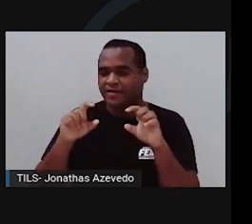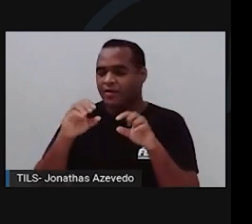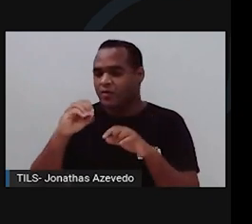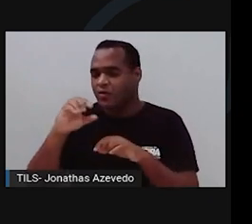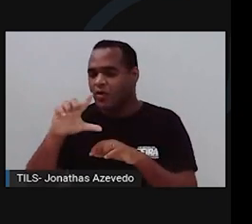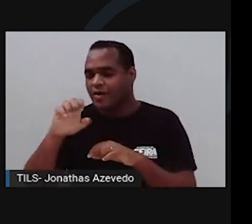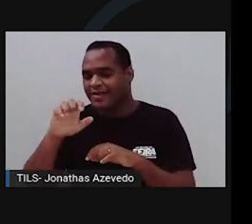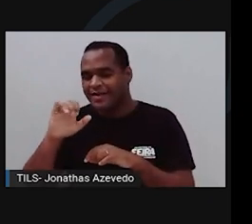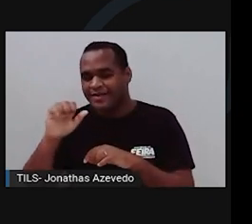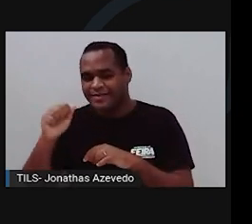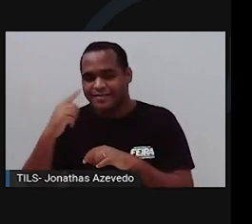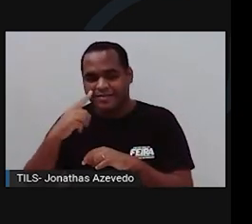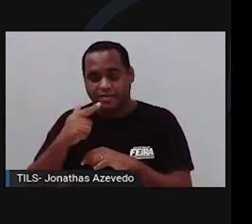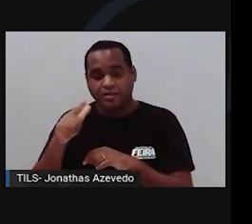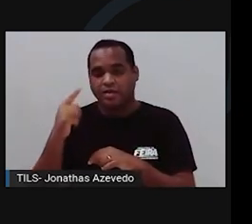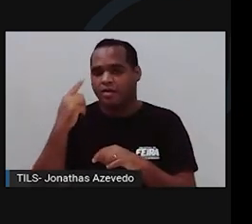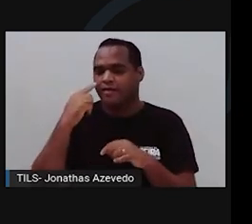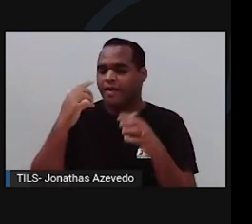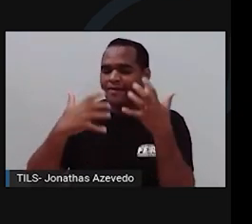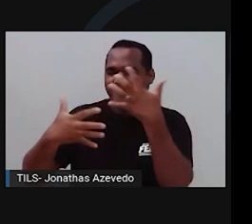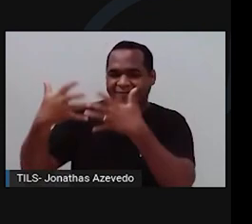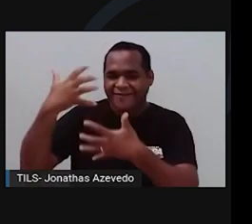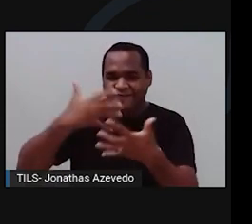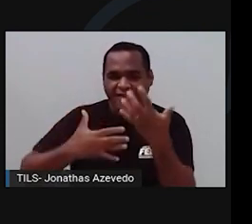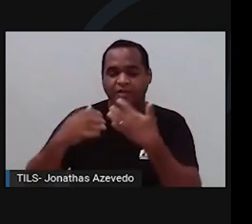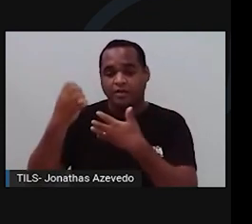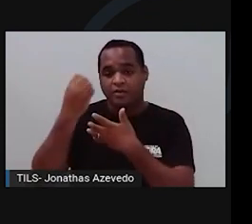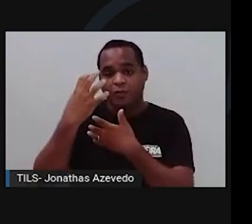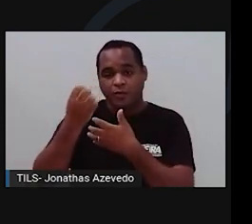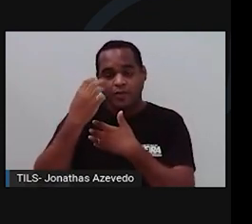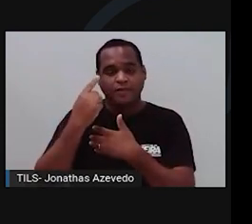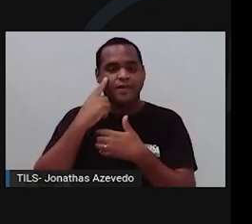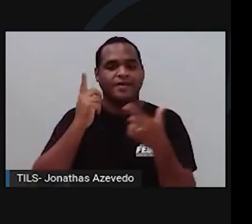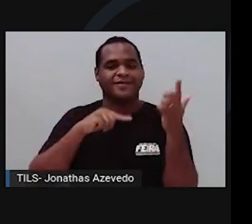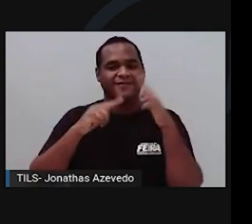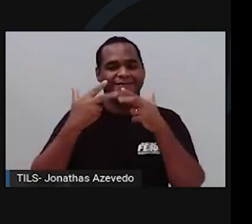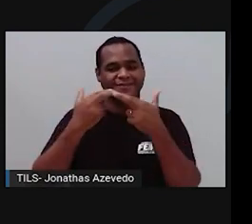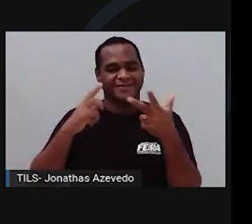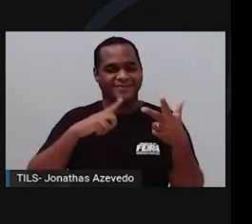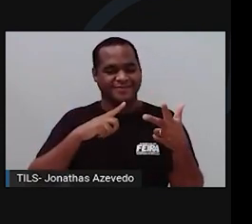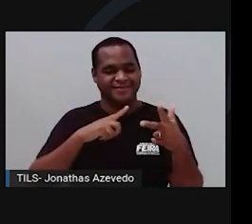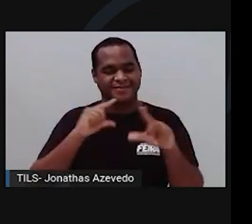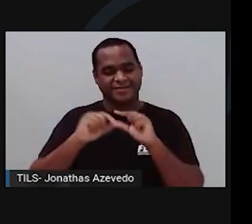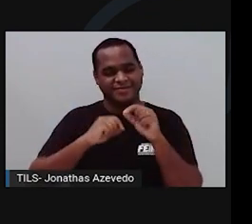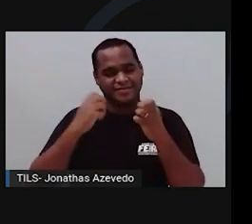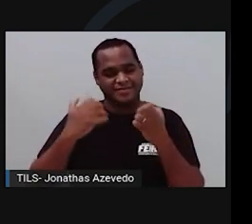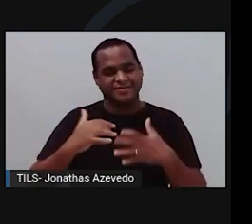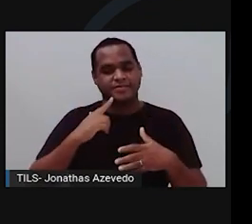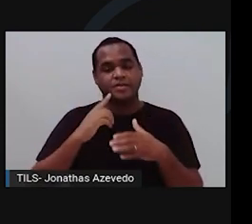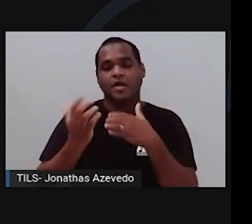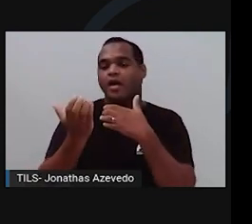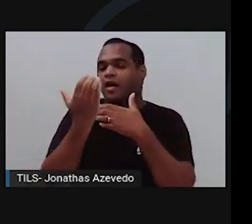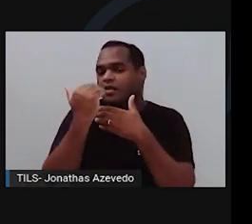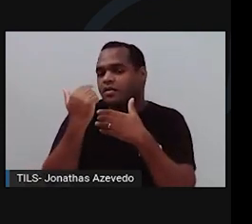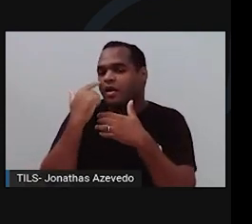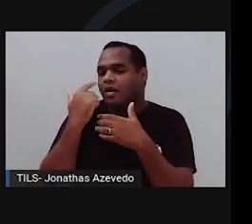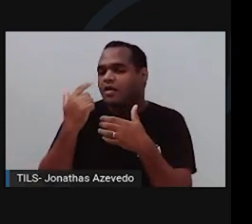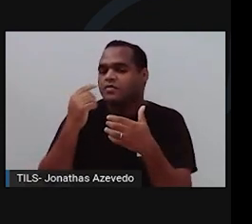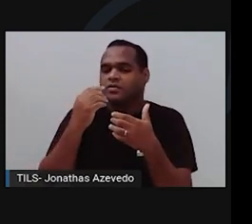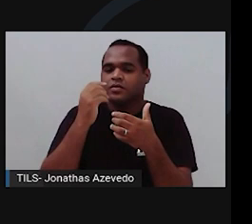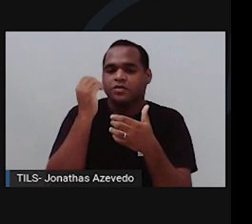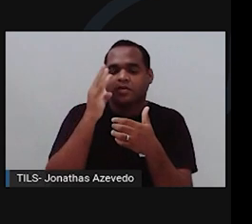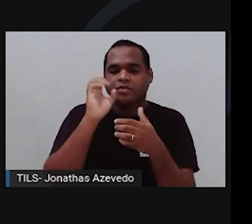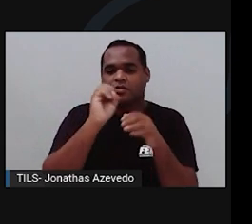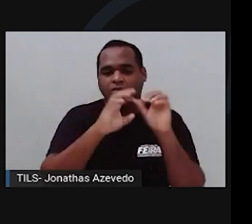e, por ser transparente, permite que a luz refletida por um objeto atravesse o ar e alcance o interior do olho sensível à luz, a